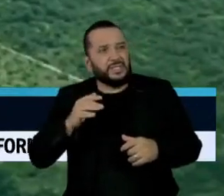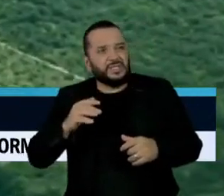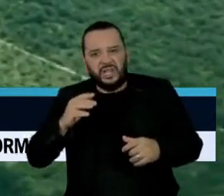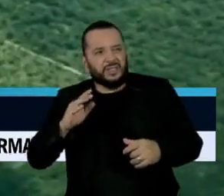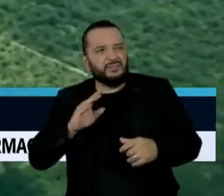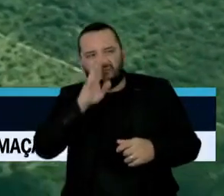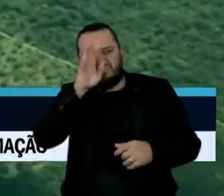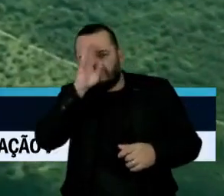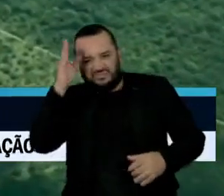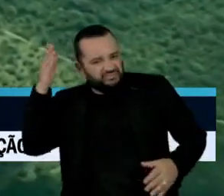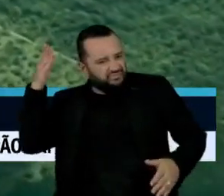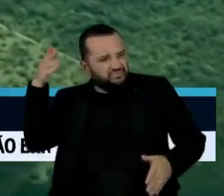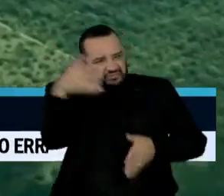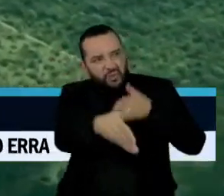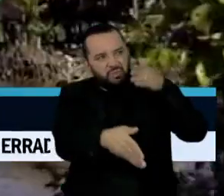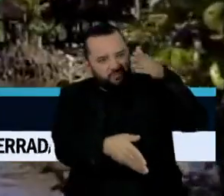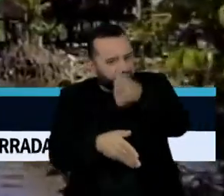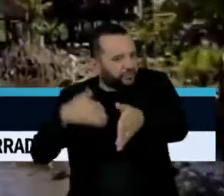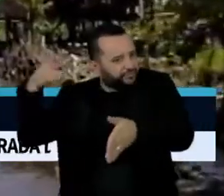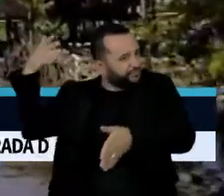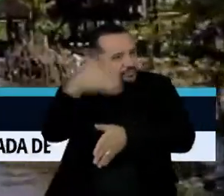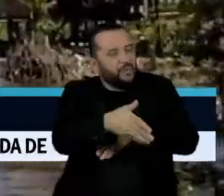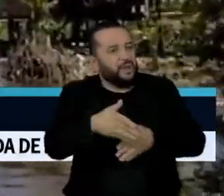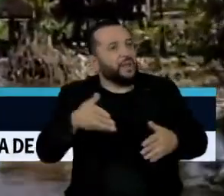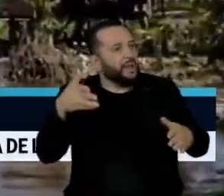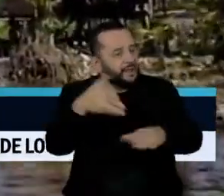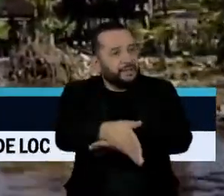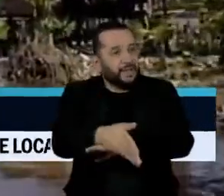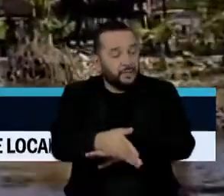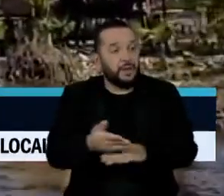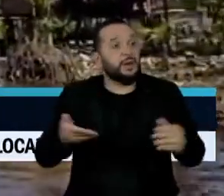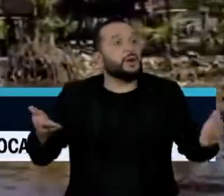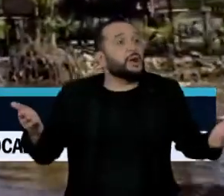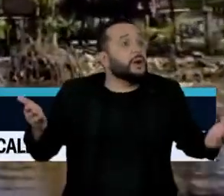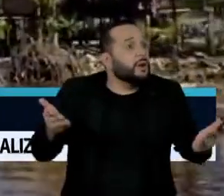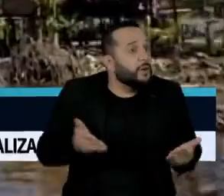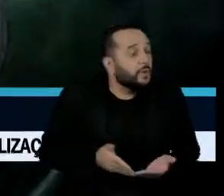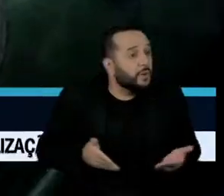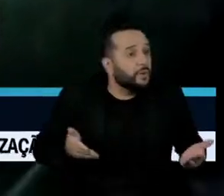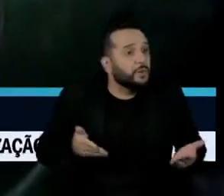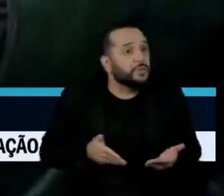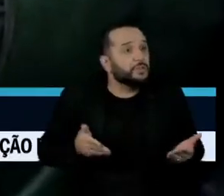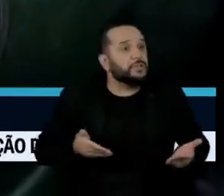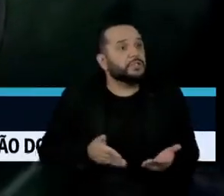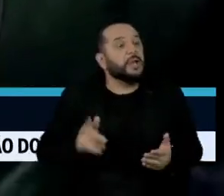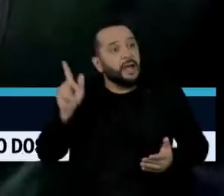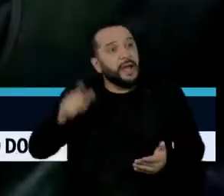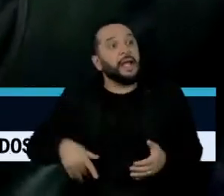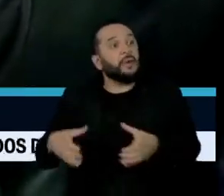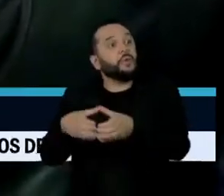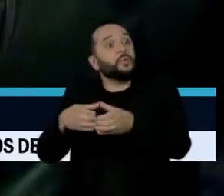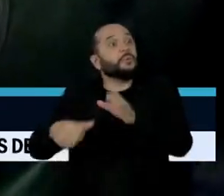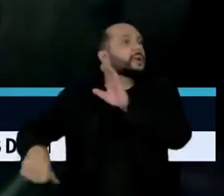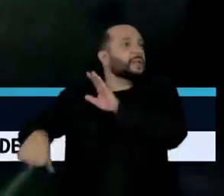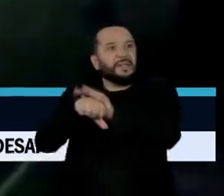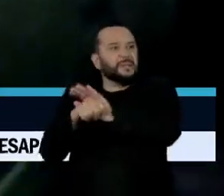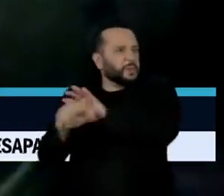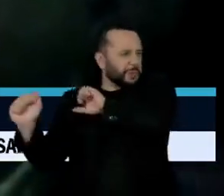indivíduos que entravam lá dentro. Hoje, já são organizações,